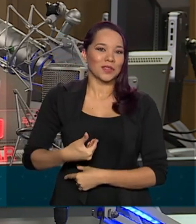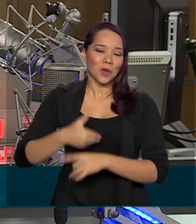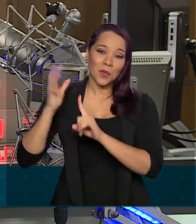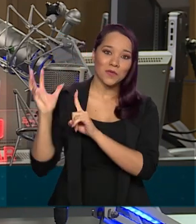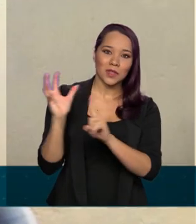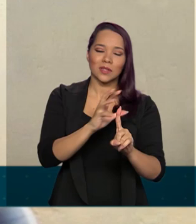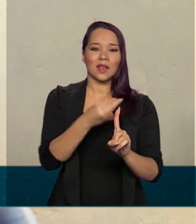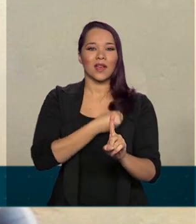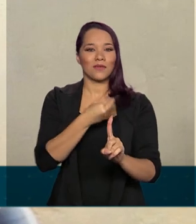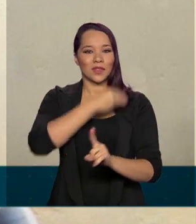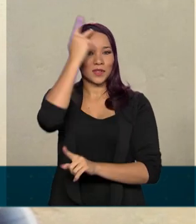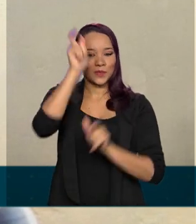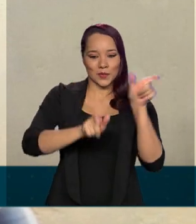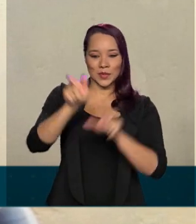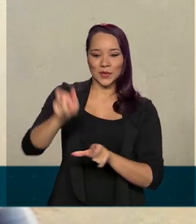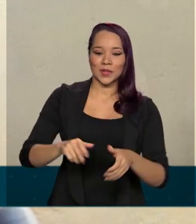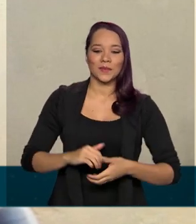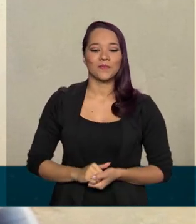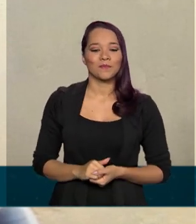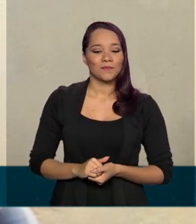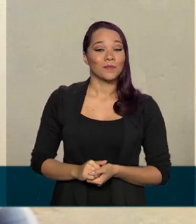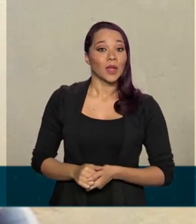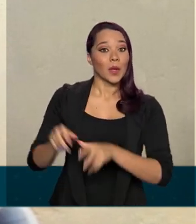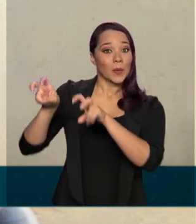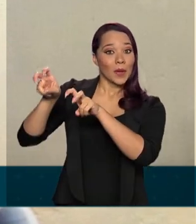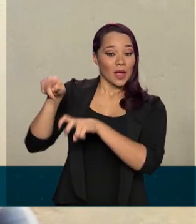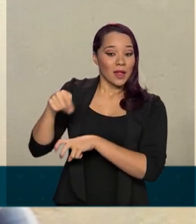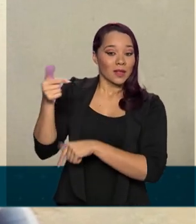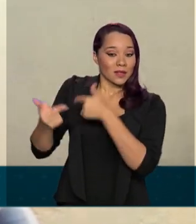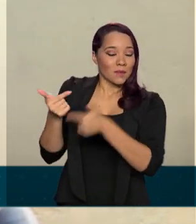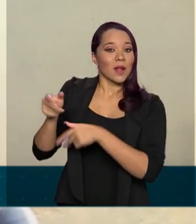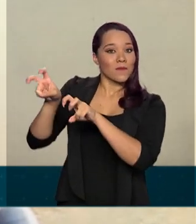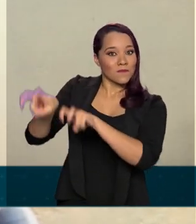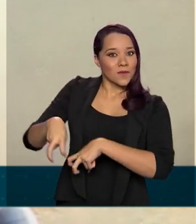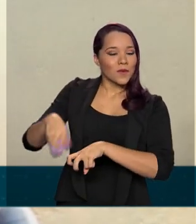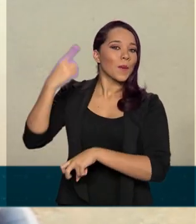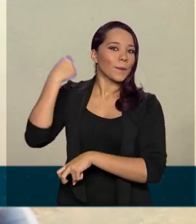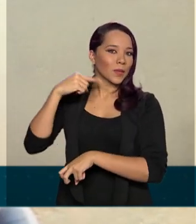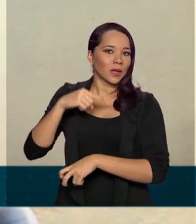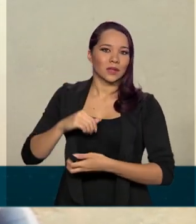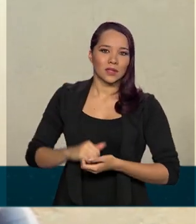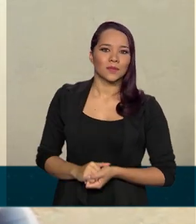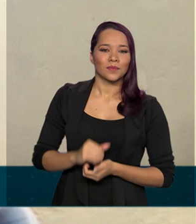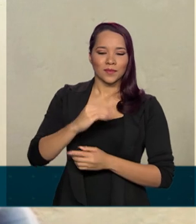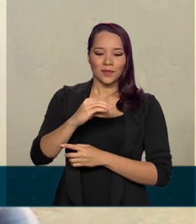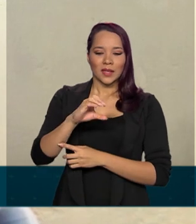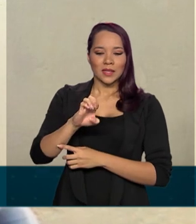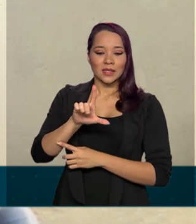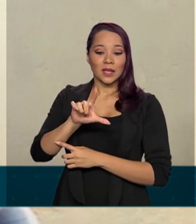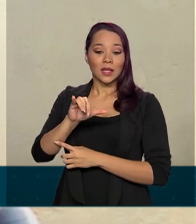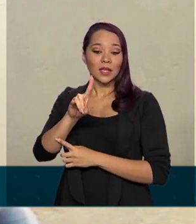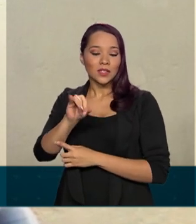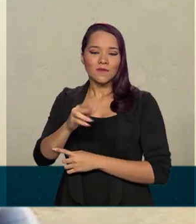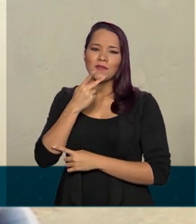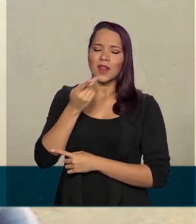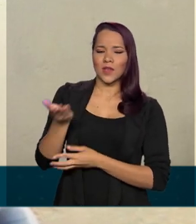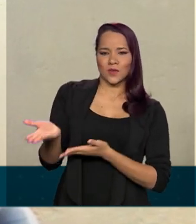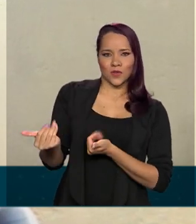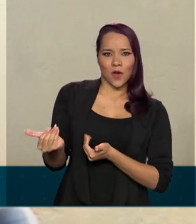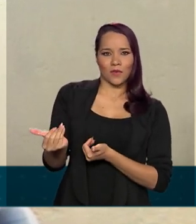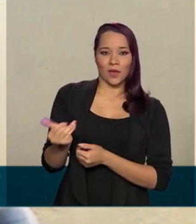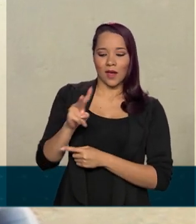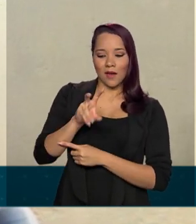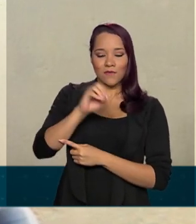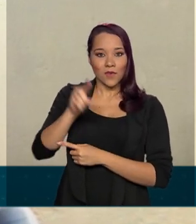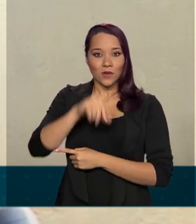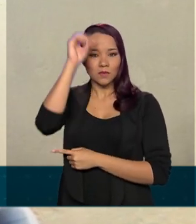na vida das pessoas. Produtora rural no município de Rubi, em Minas Gerais, Celídia conta que, na juventude, a Voz